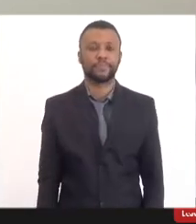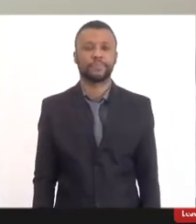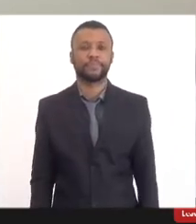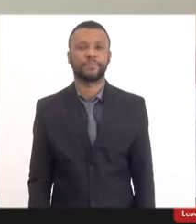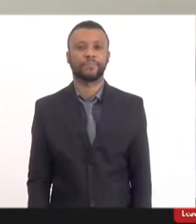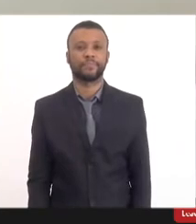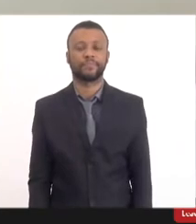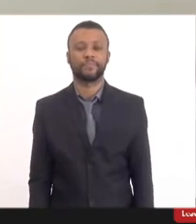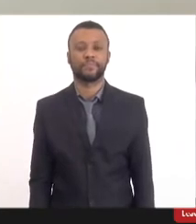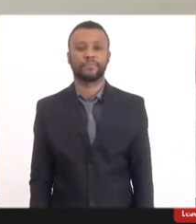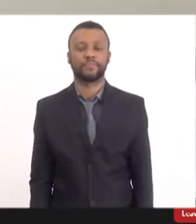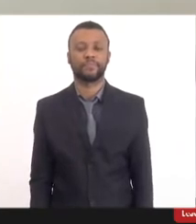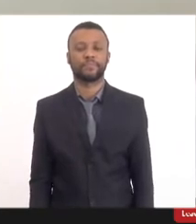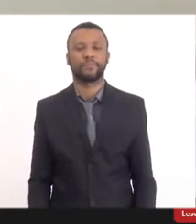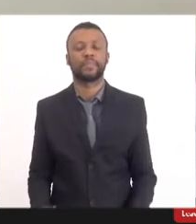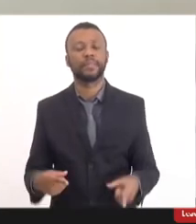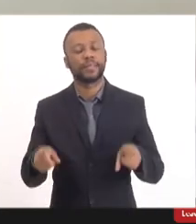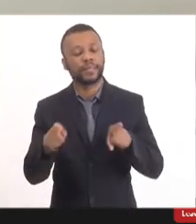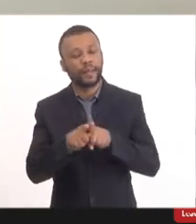Além disso,